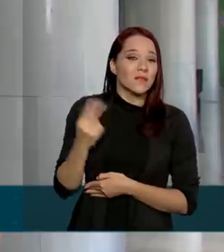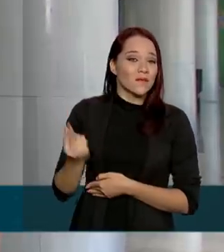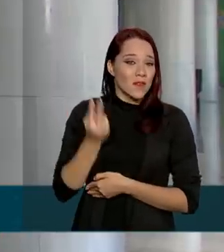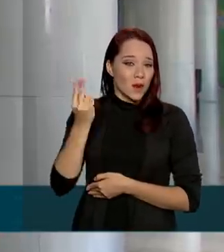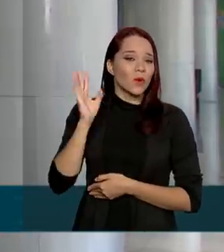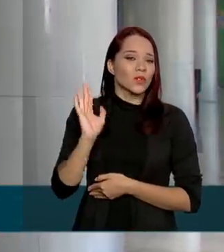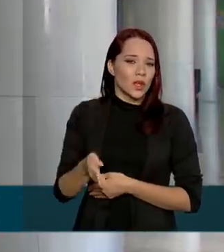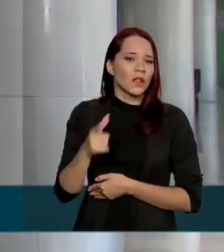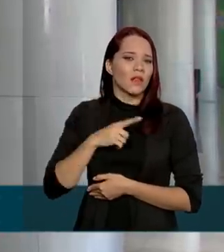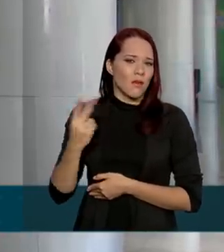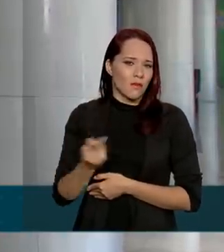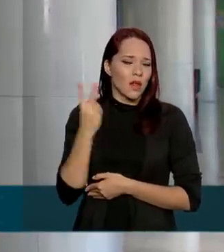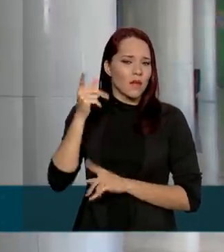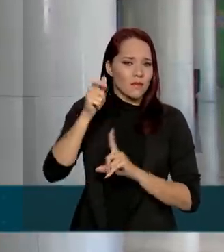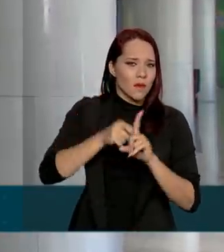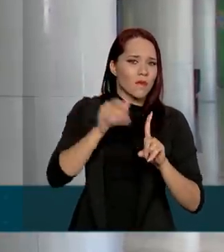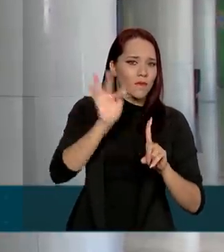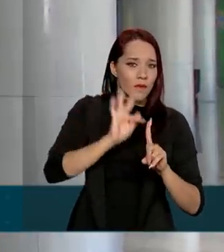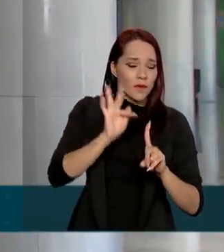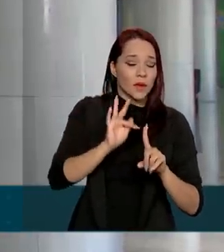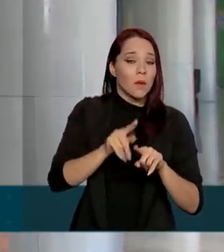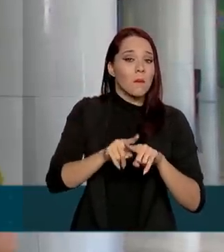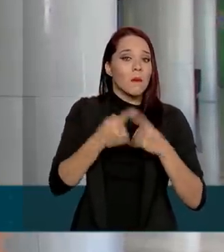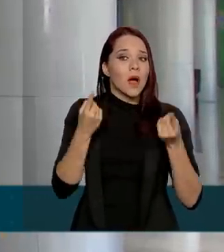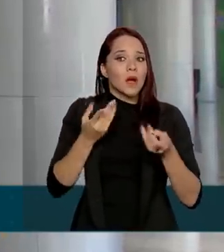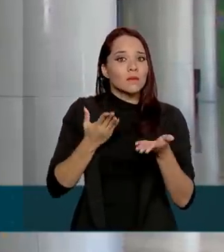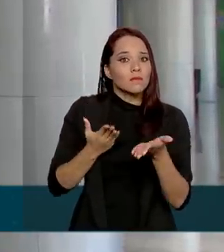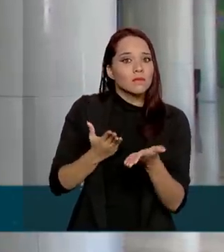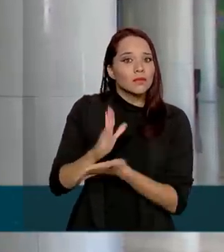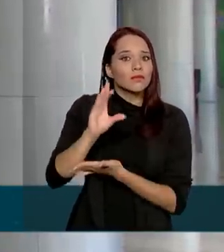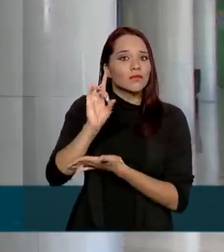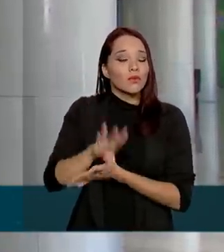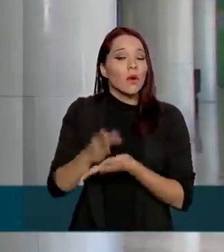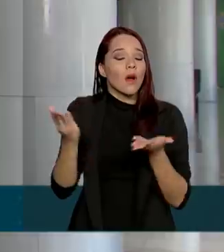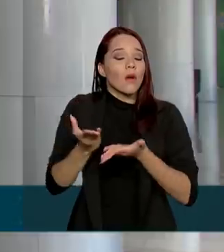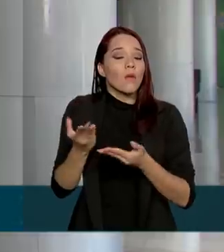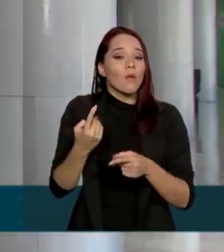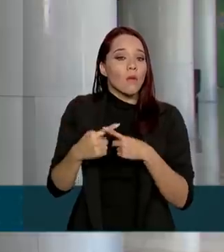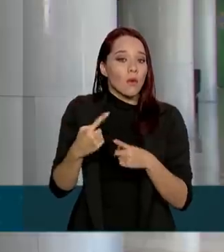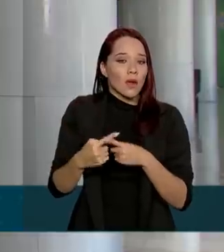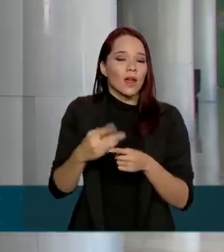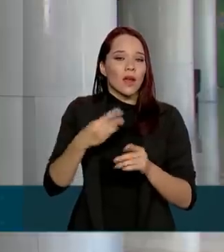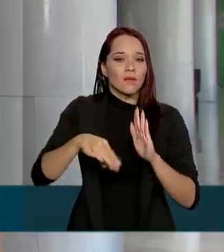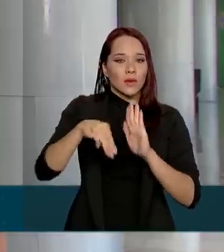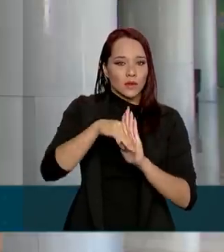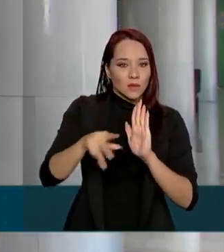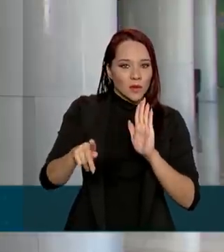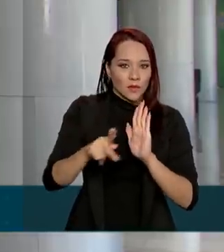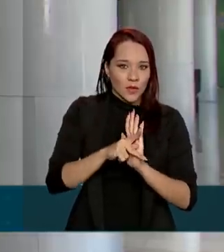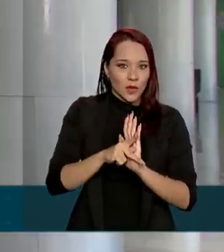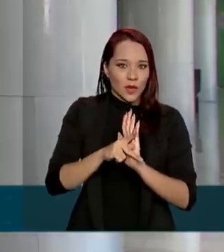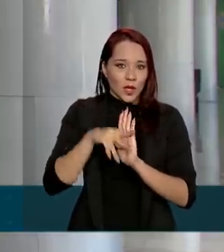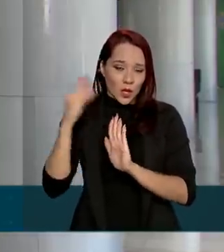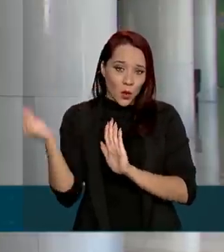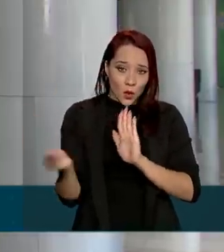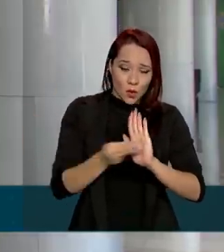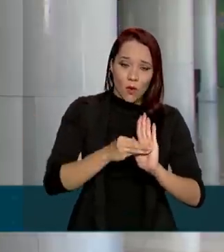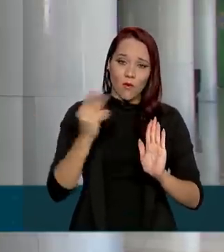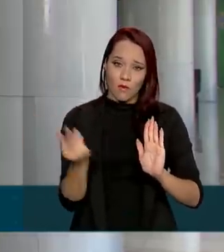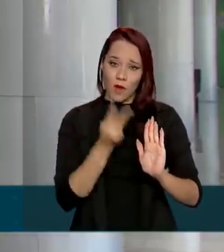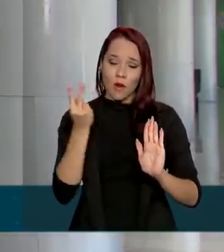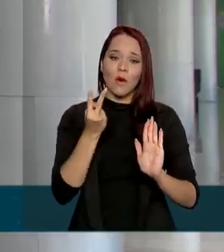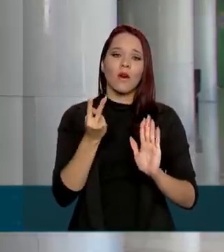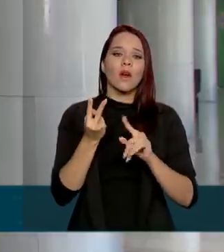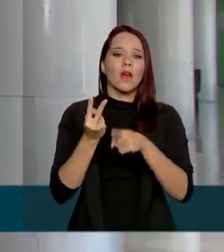estava em vigor desde fevereiro, mas a sanção só ocorreu agora porque a medida provisória que fixou esse valor